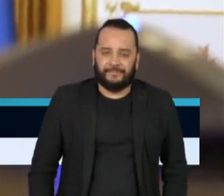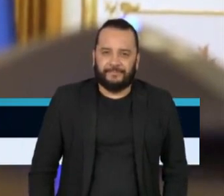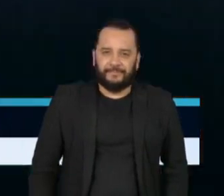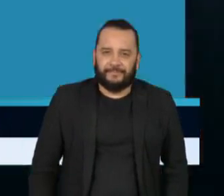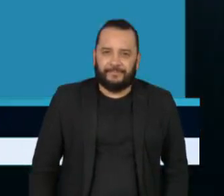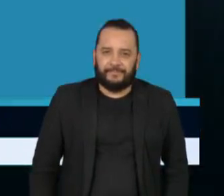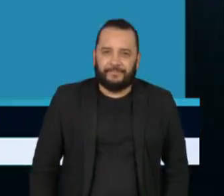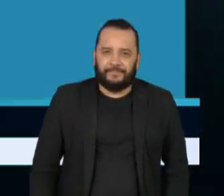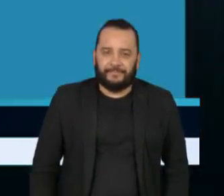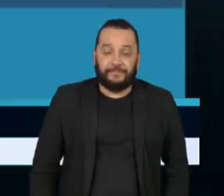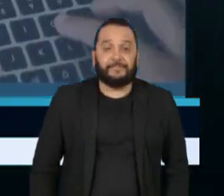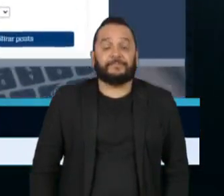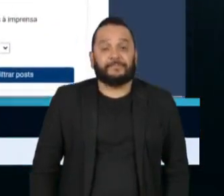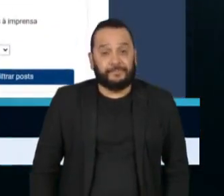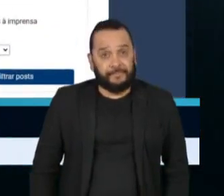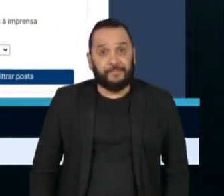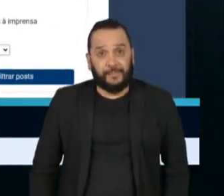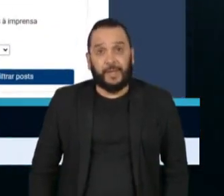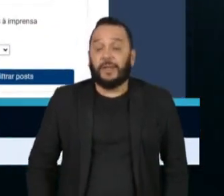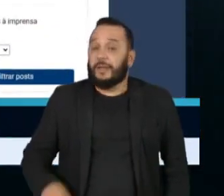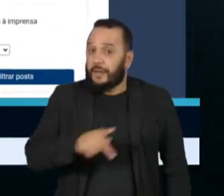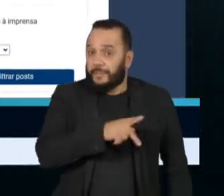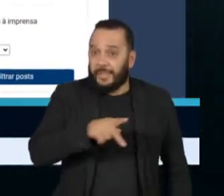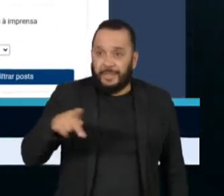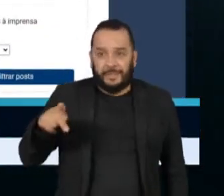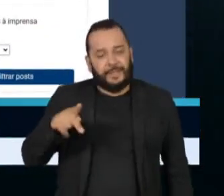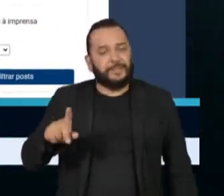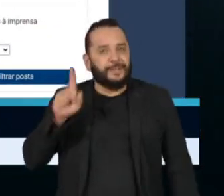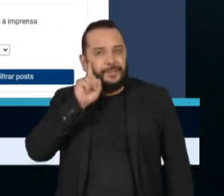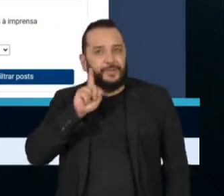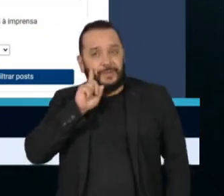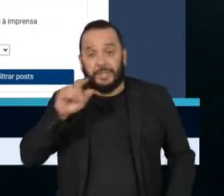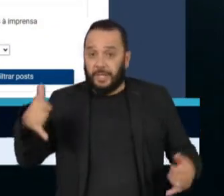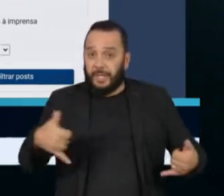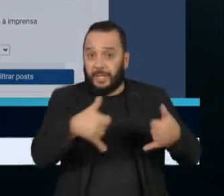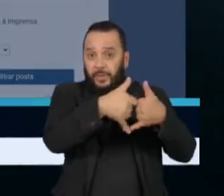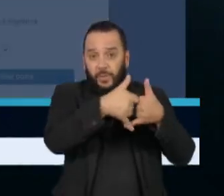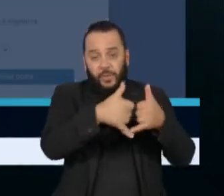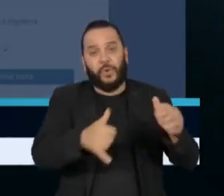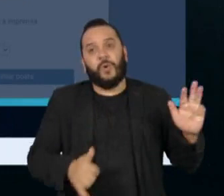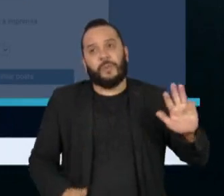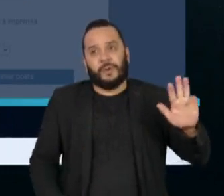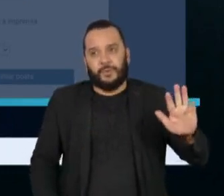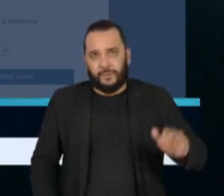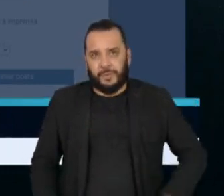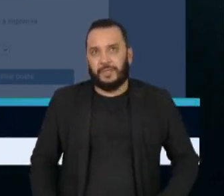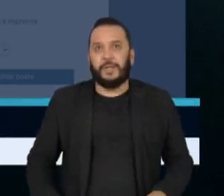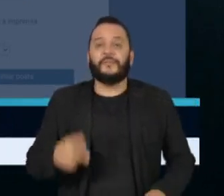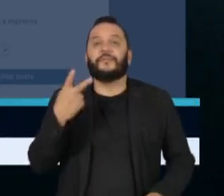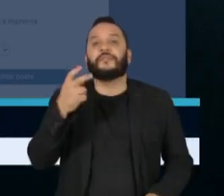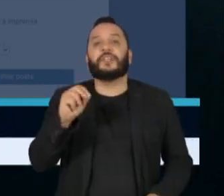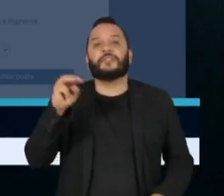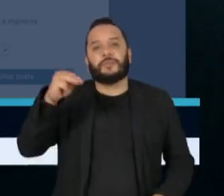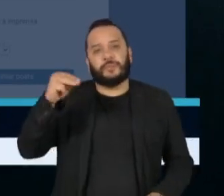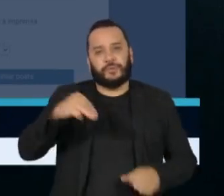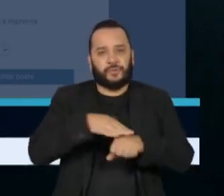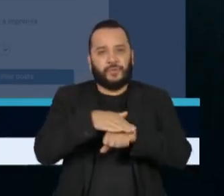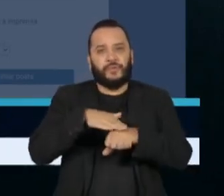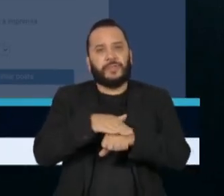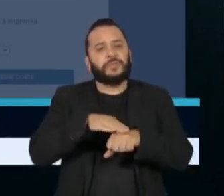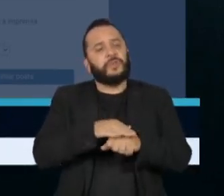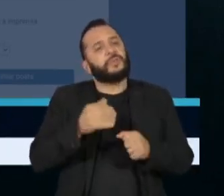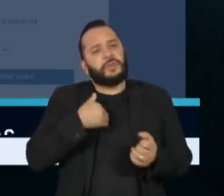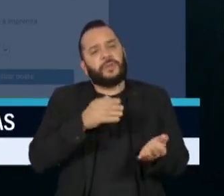desafios que estão em frente. O presidente dos Estados Unidos também ligou para Lula. Em uma conversa de 20 minutos, Joe Biden